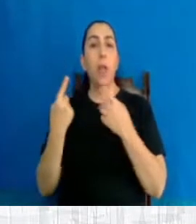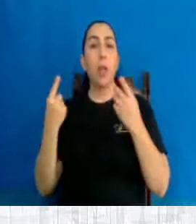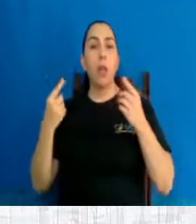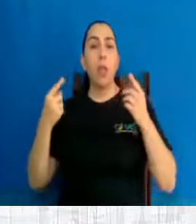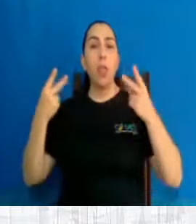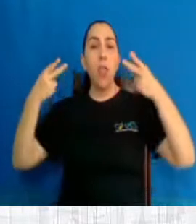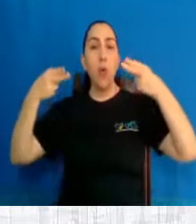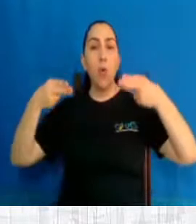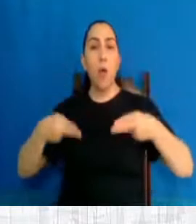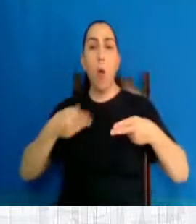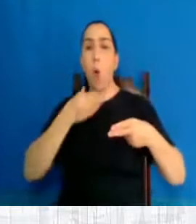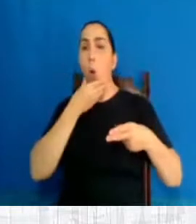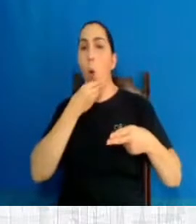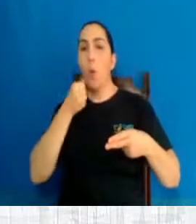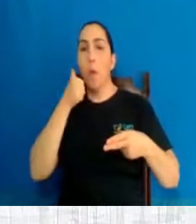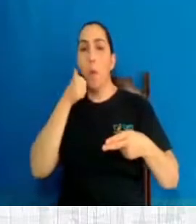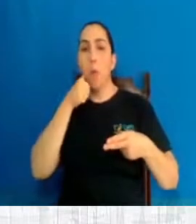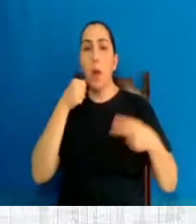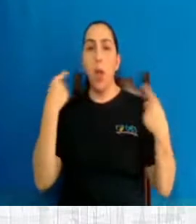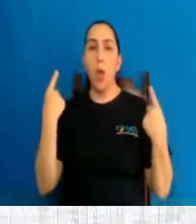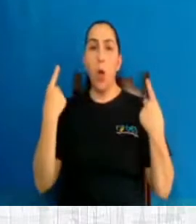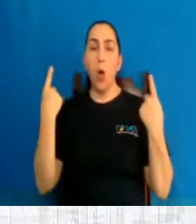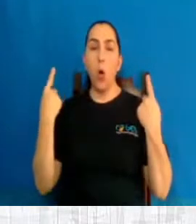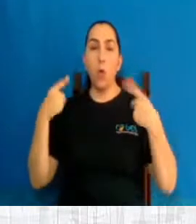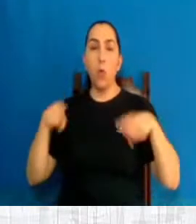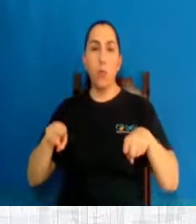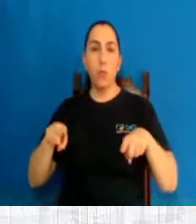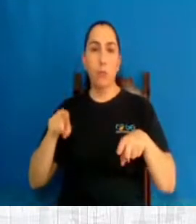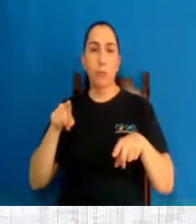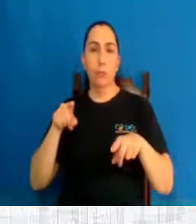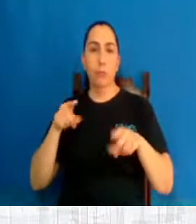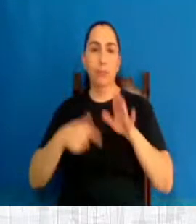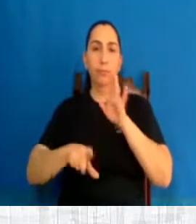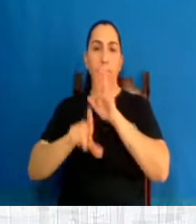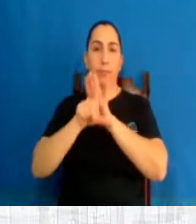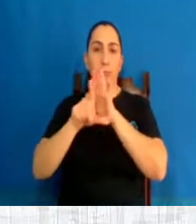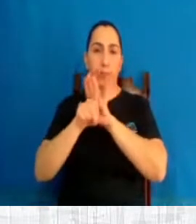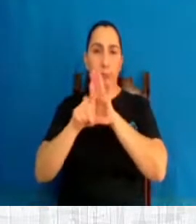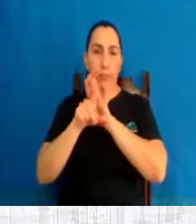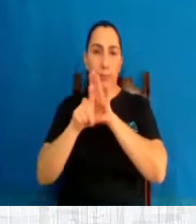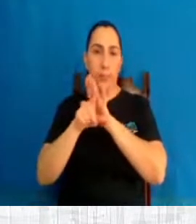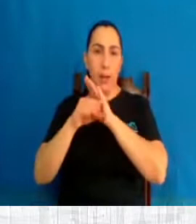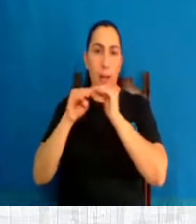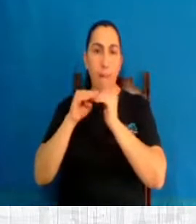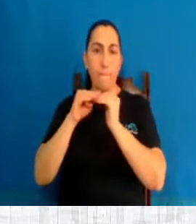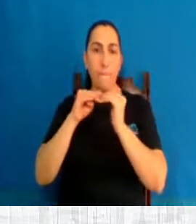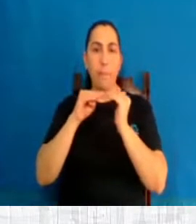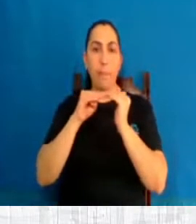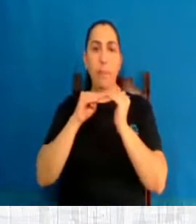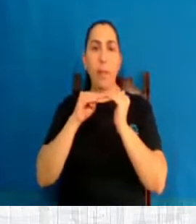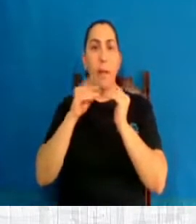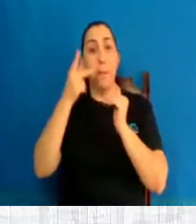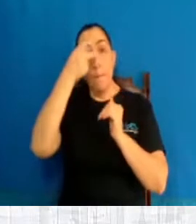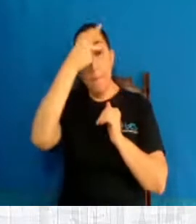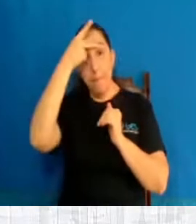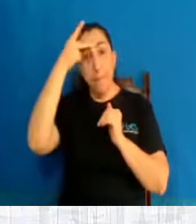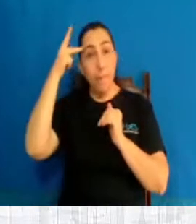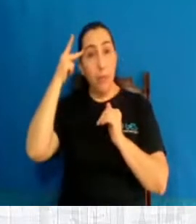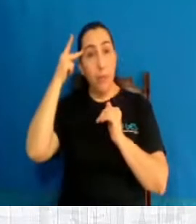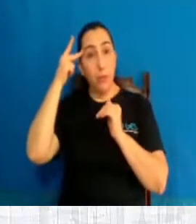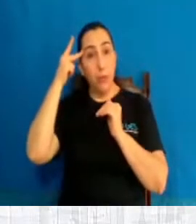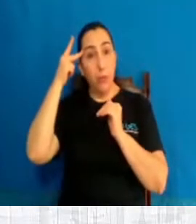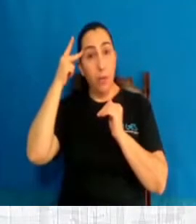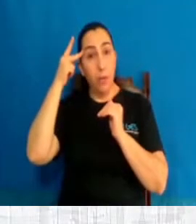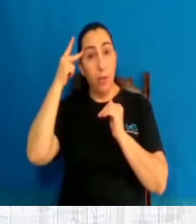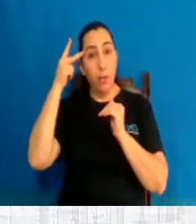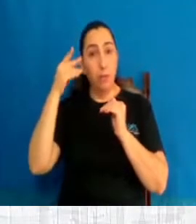mulheres. E maior, mais gente, não é? Entre a população de menor renda e de cor preta e